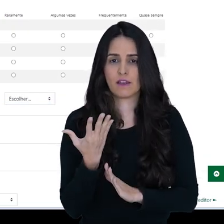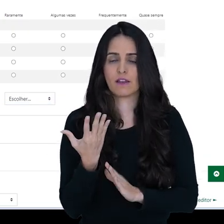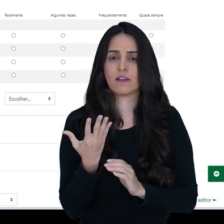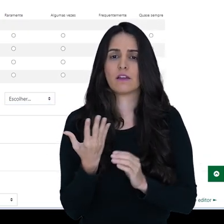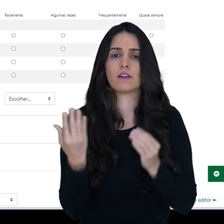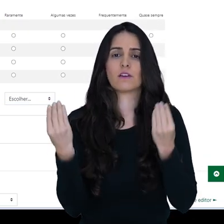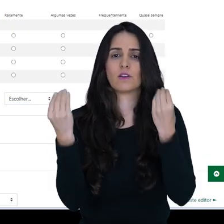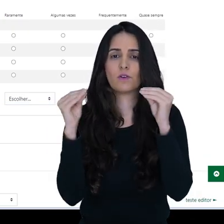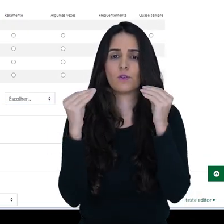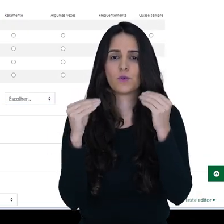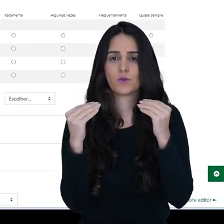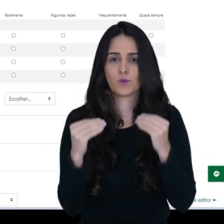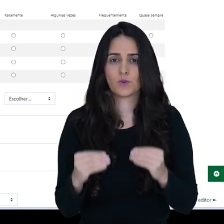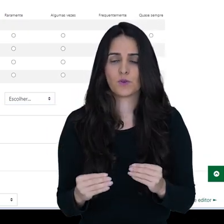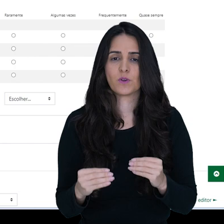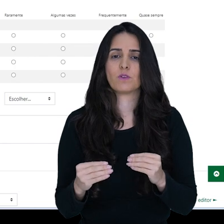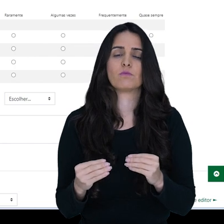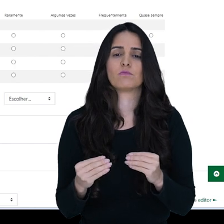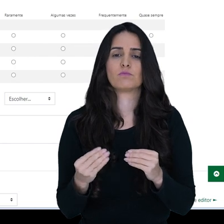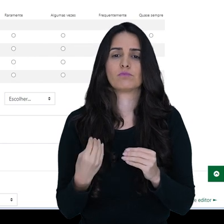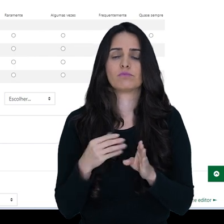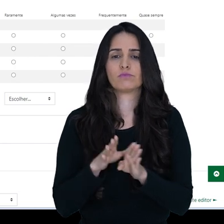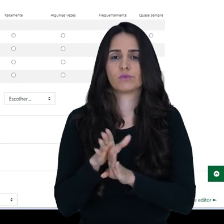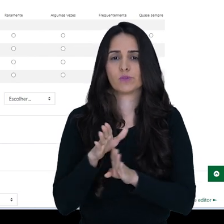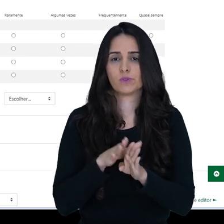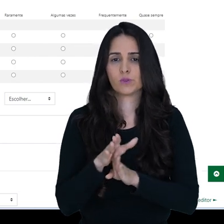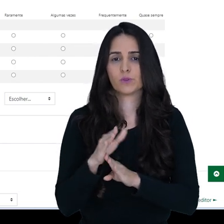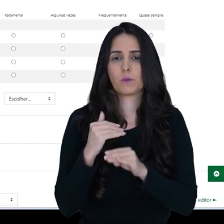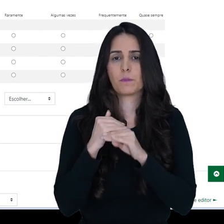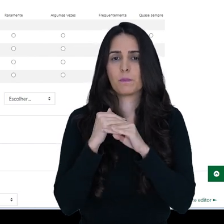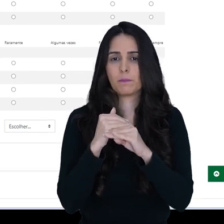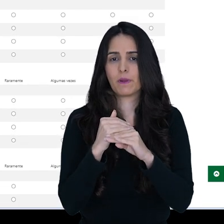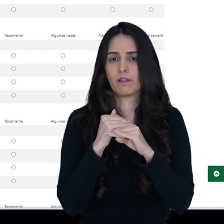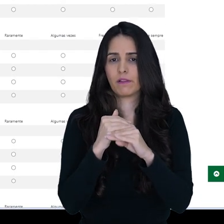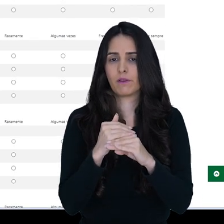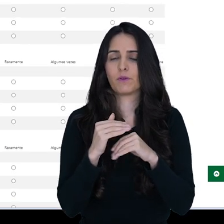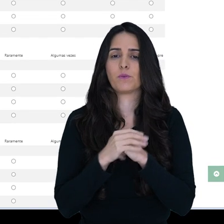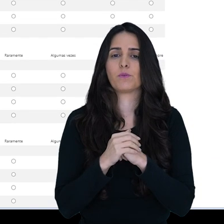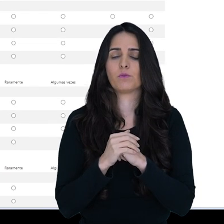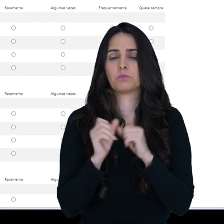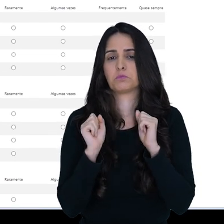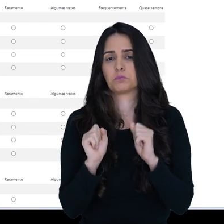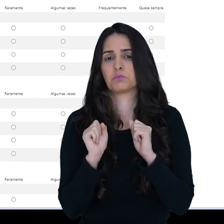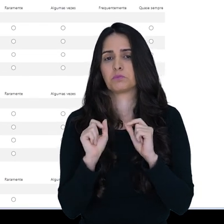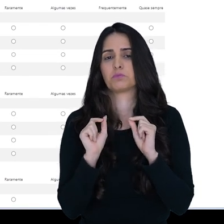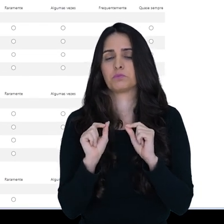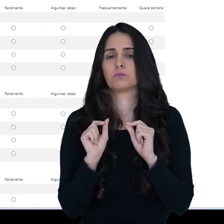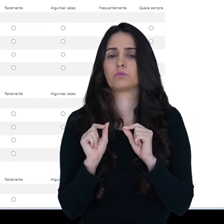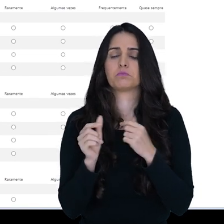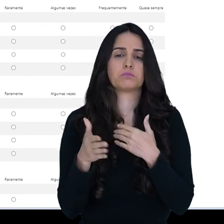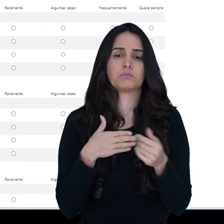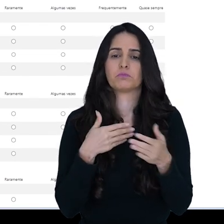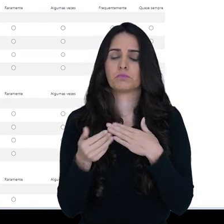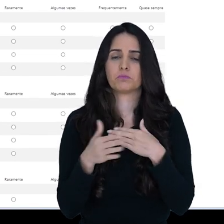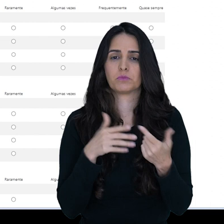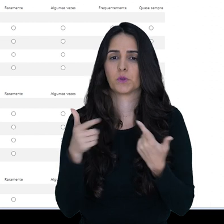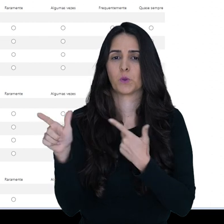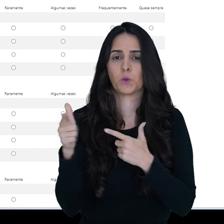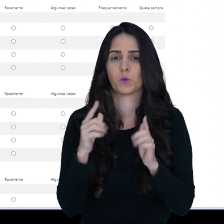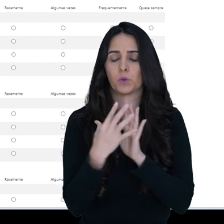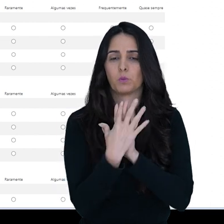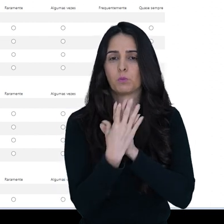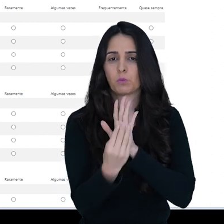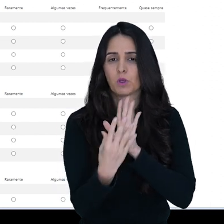criar e colocar, então, as instruções padrão. E assim, eu posso fazer